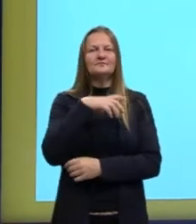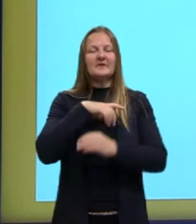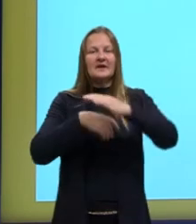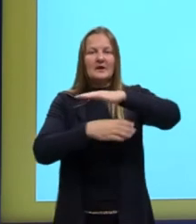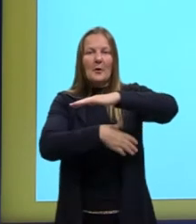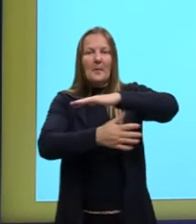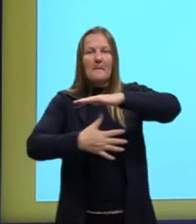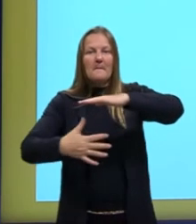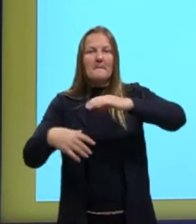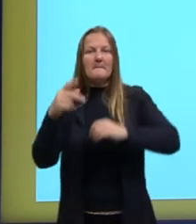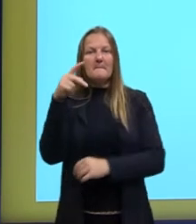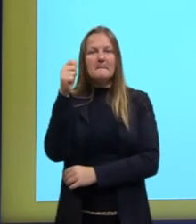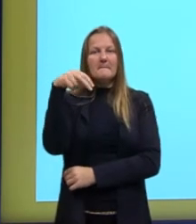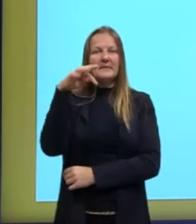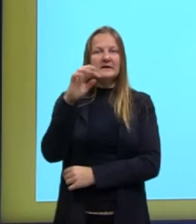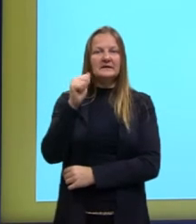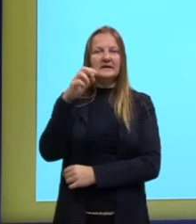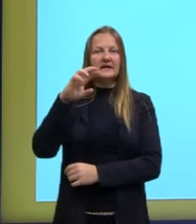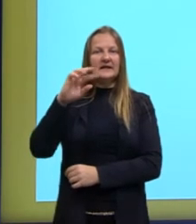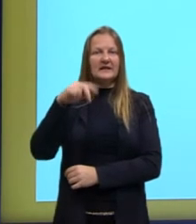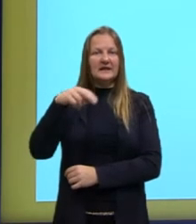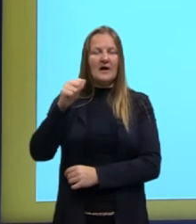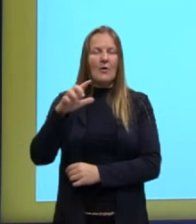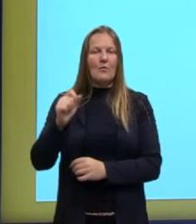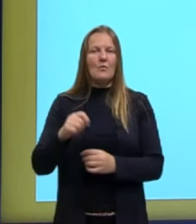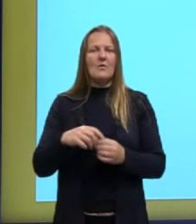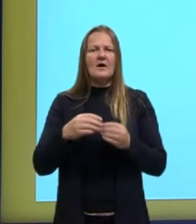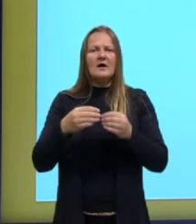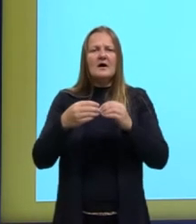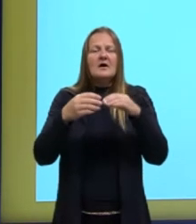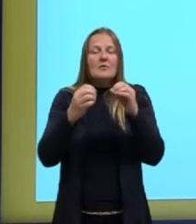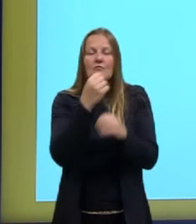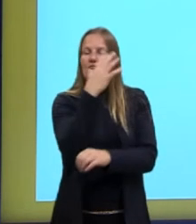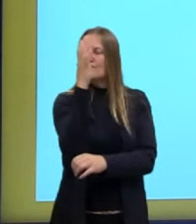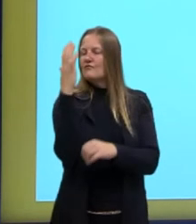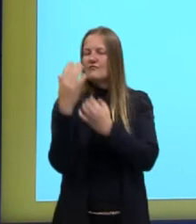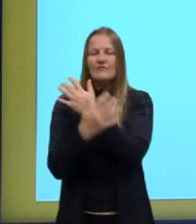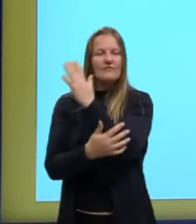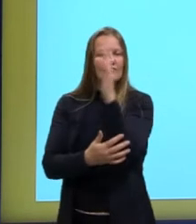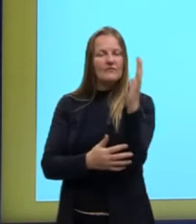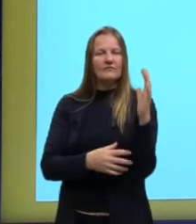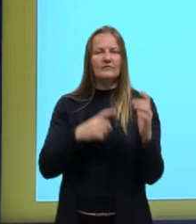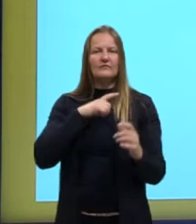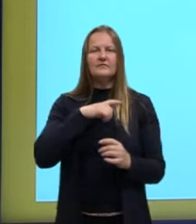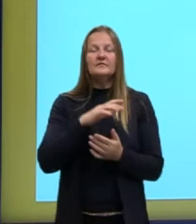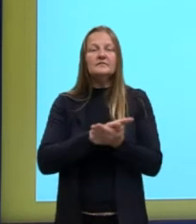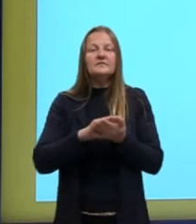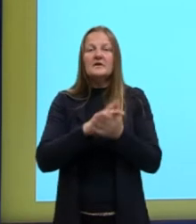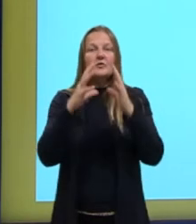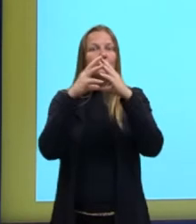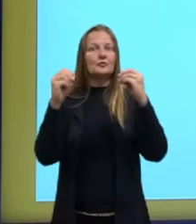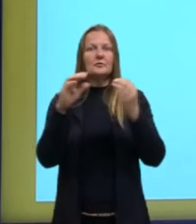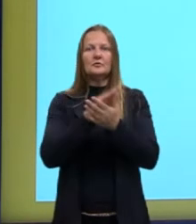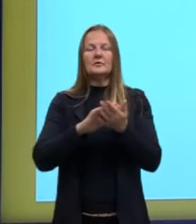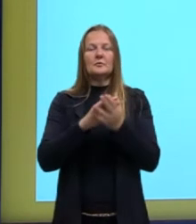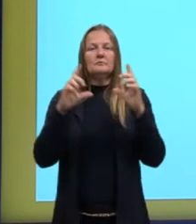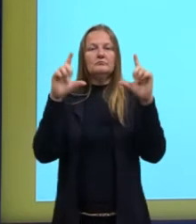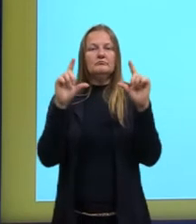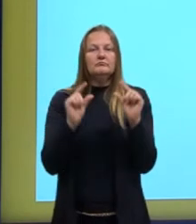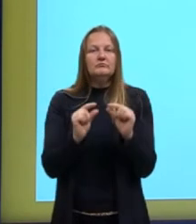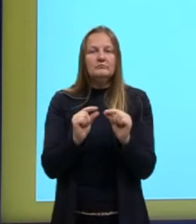brasileiro. A flora, embora não tenha desaparecido, tornou-se menos